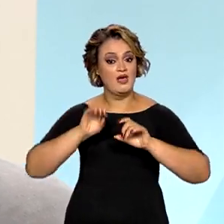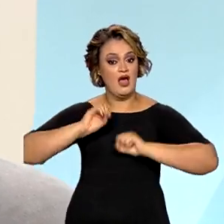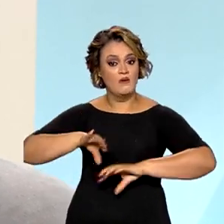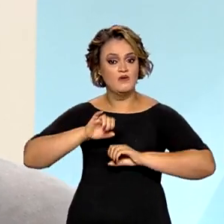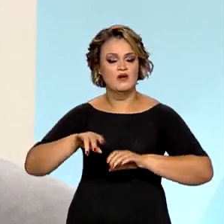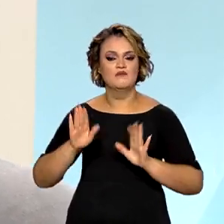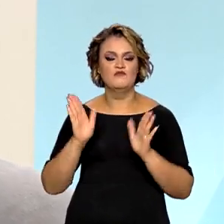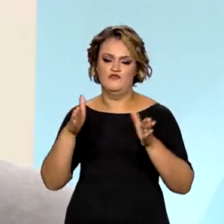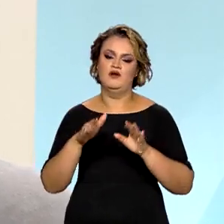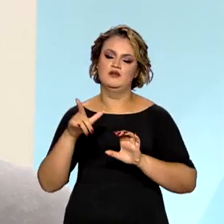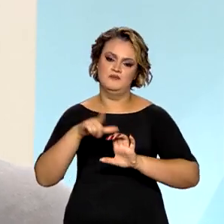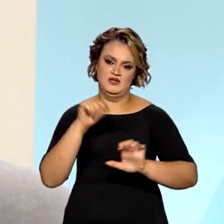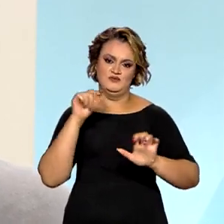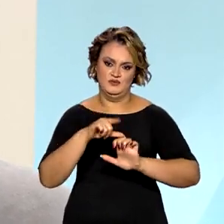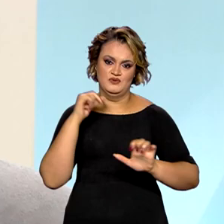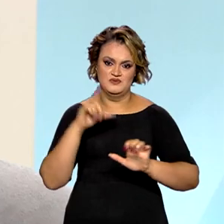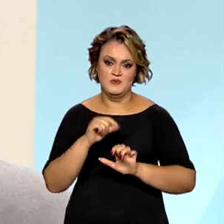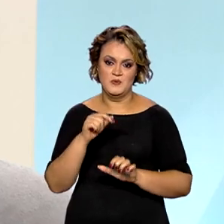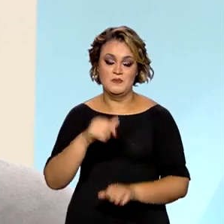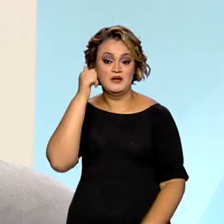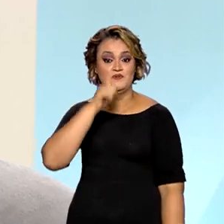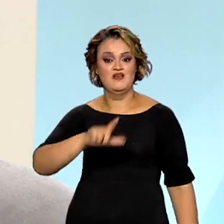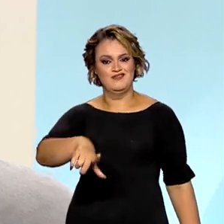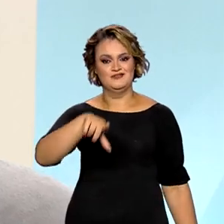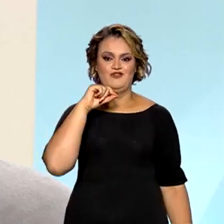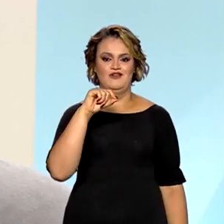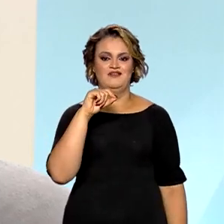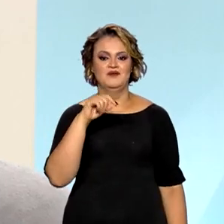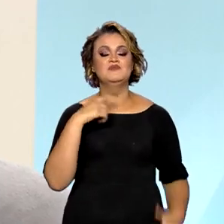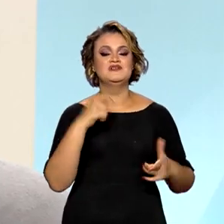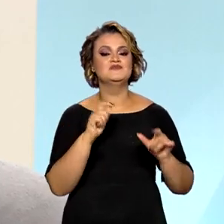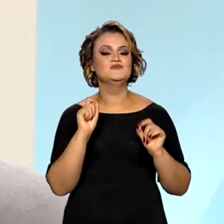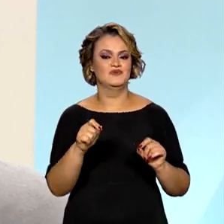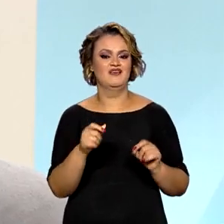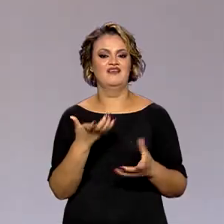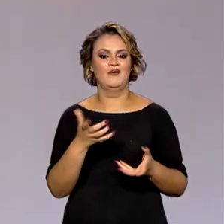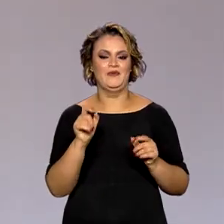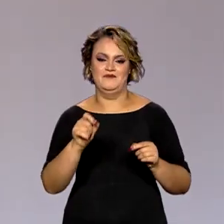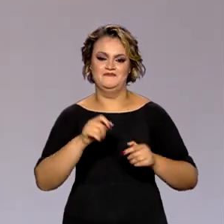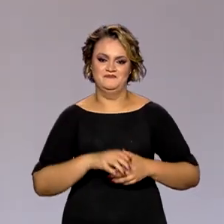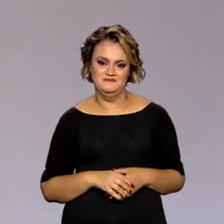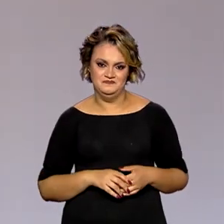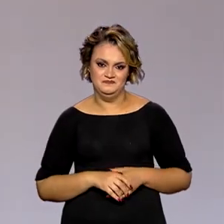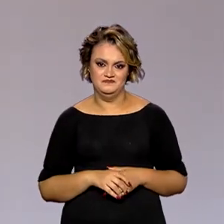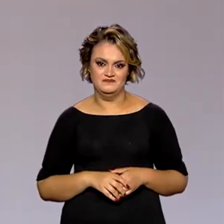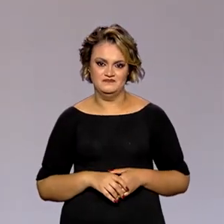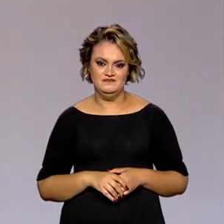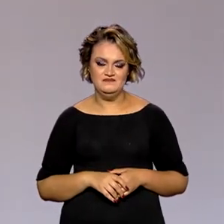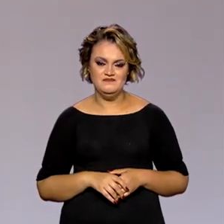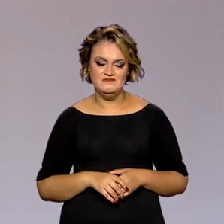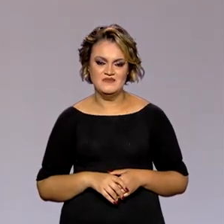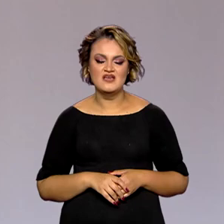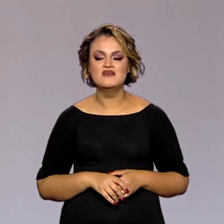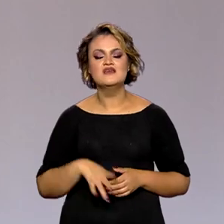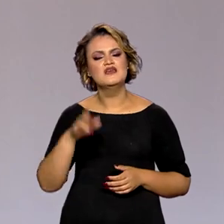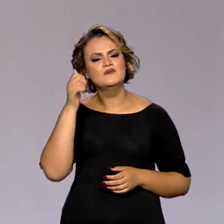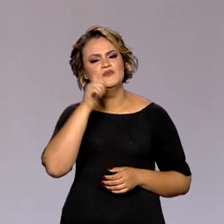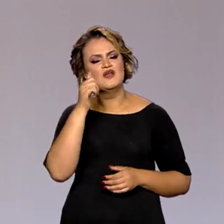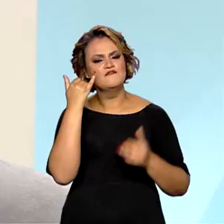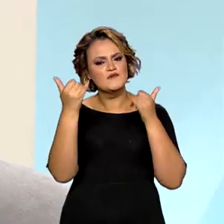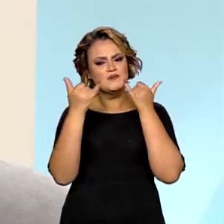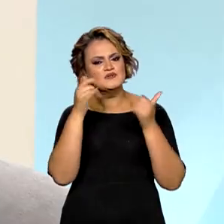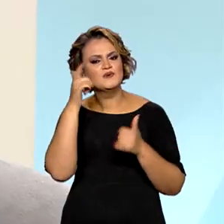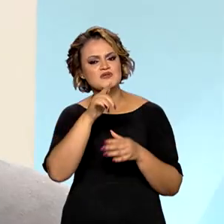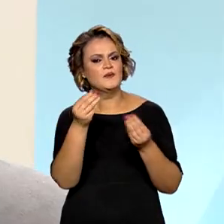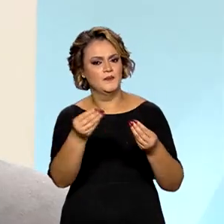empreendedorismo para que a mulher possa escolher entender aquilo que ela precisa, aquilo que ela quer. E como que as mulheres podem acessar essas informações?